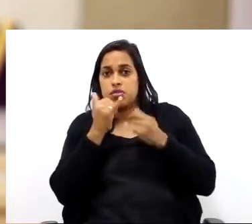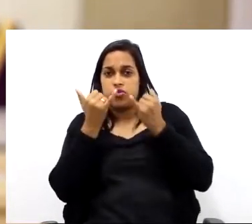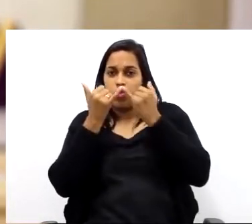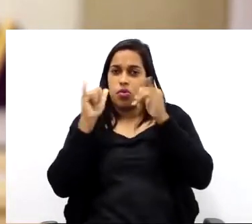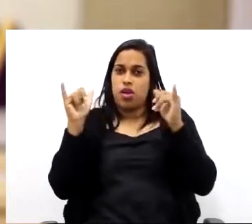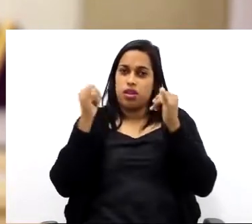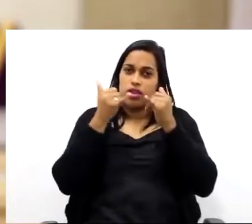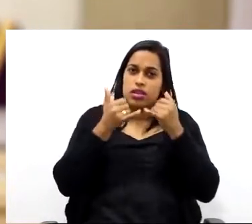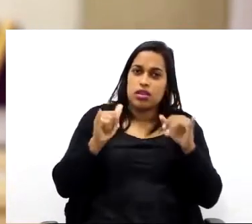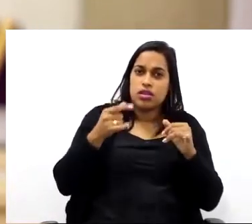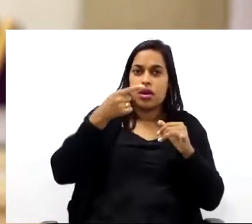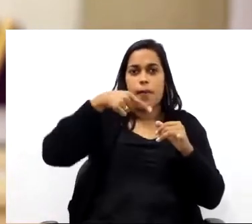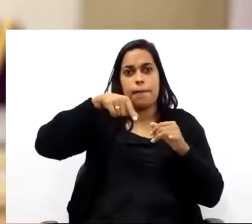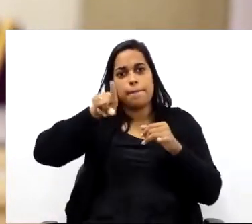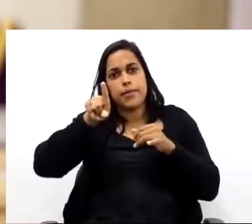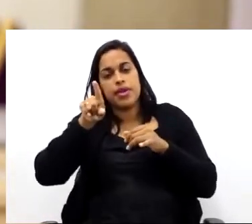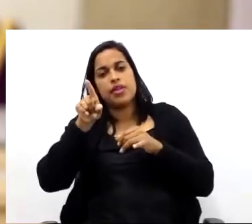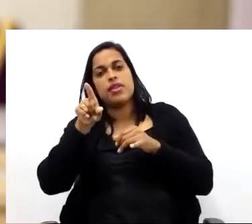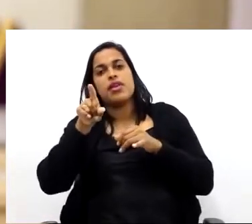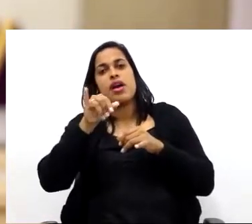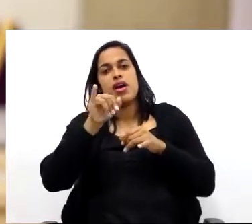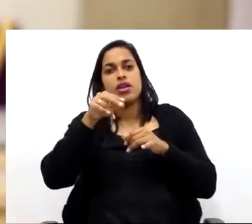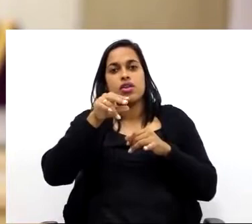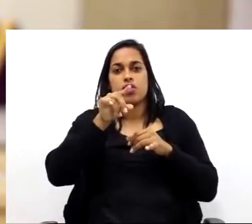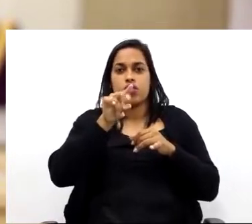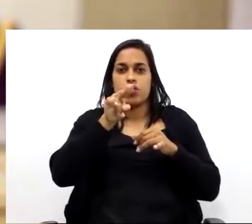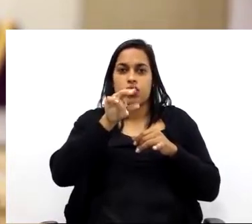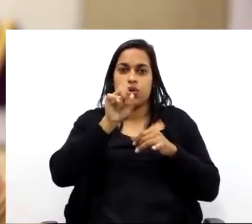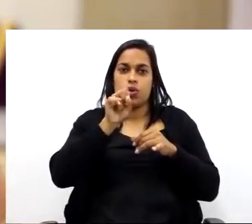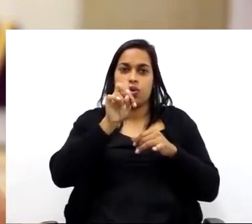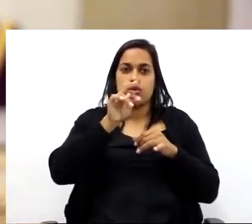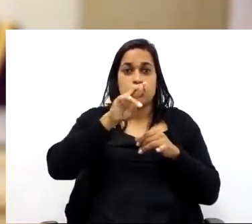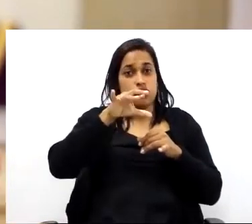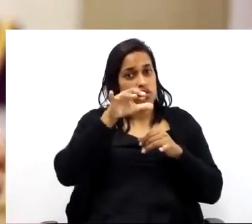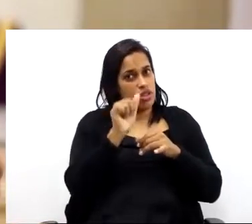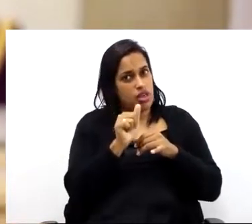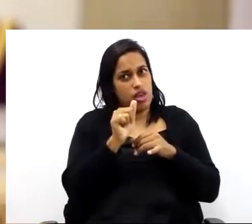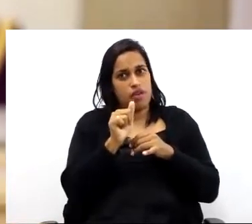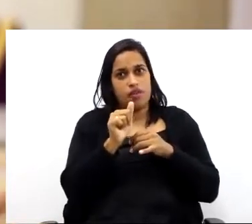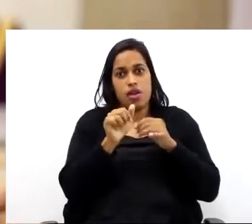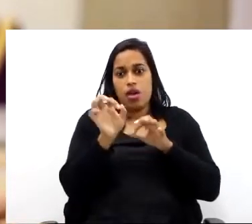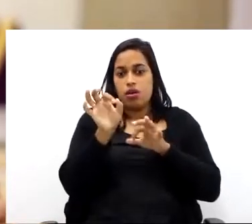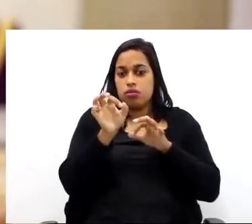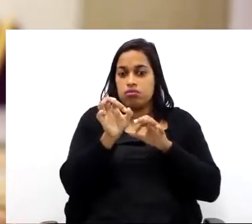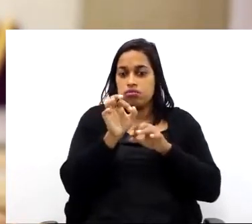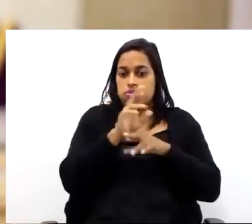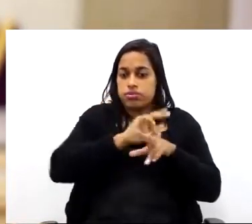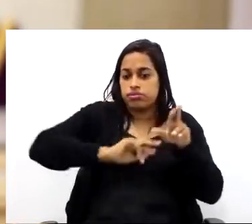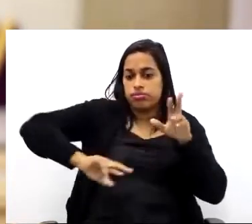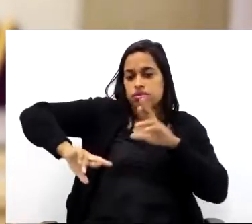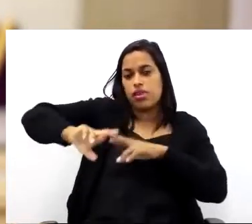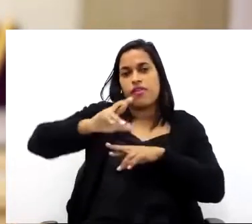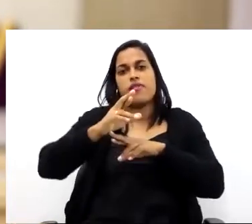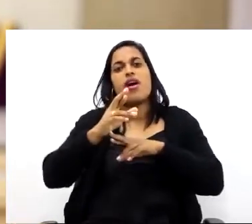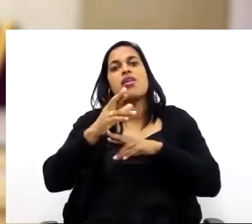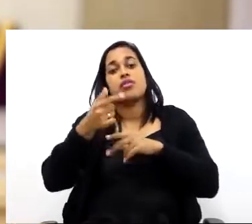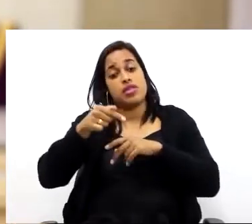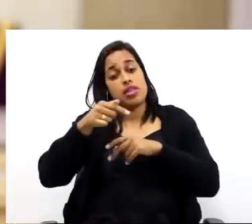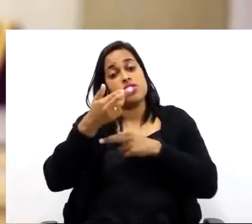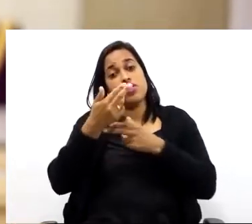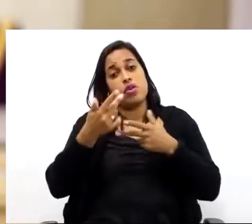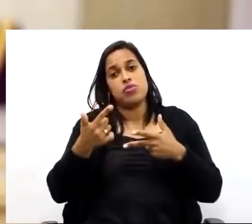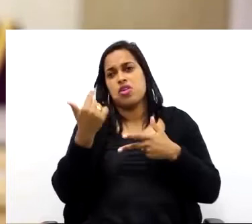de produção, para a indústria, esse imobiliário aqui, vai ser construído milhares desse objeto com a mesma